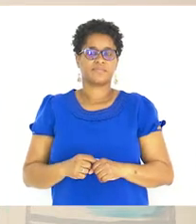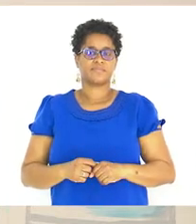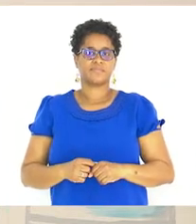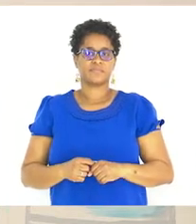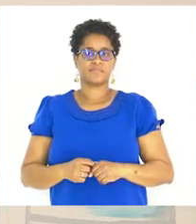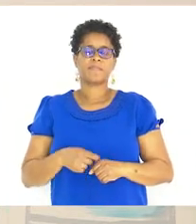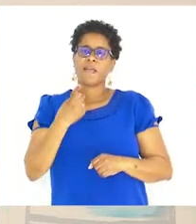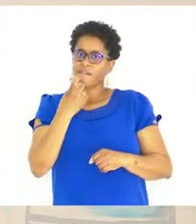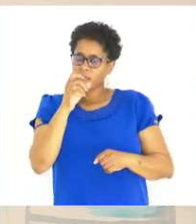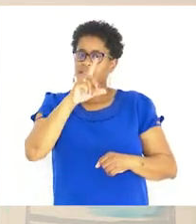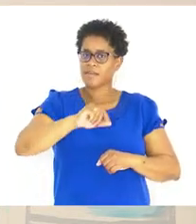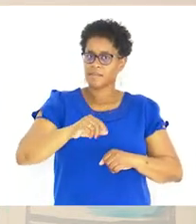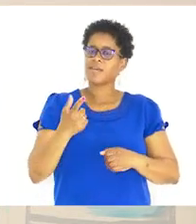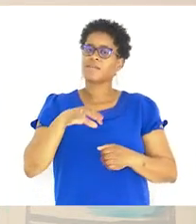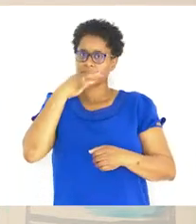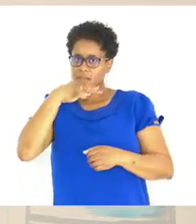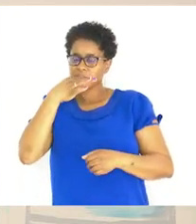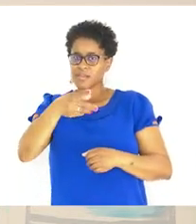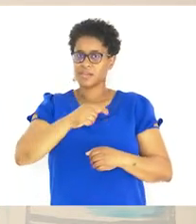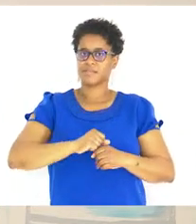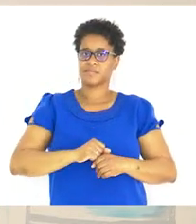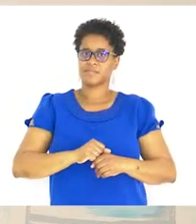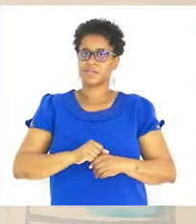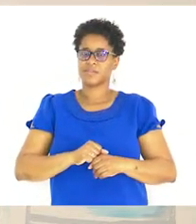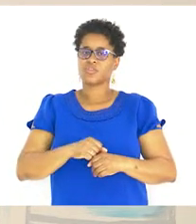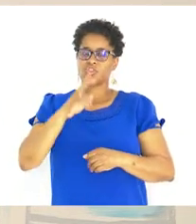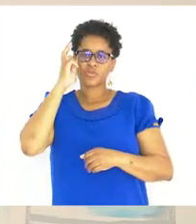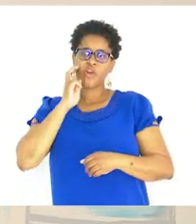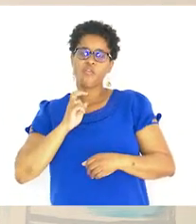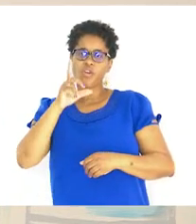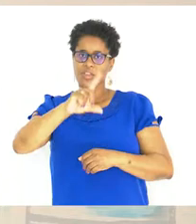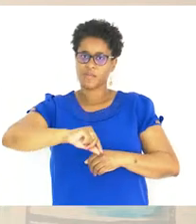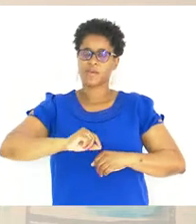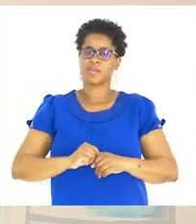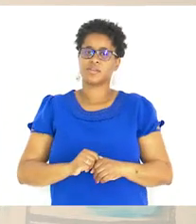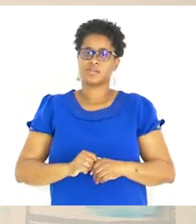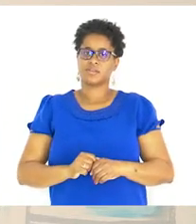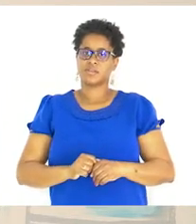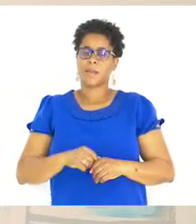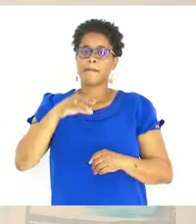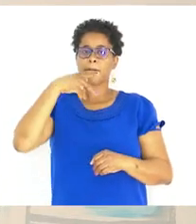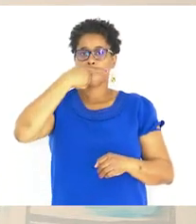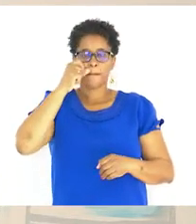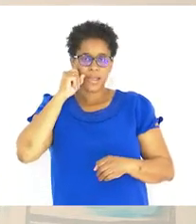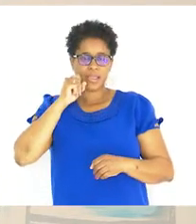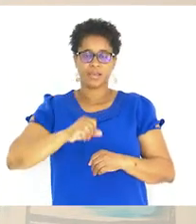Falta ainda Para acrescentar Sobre os avós Também Paternos